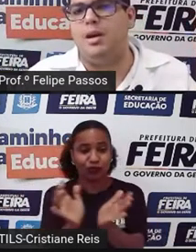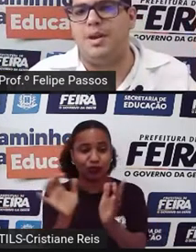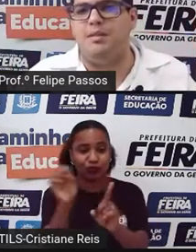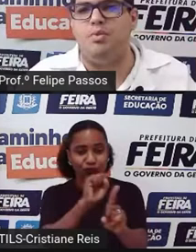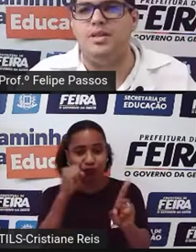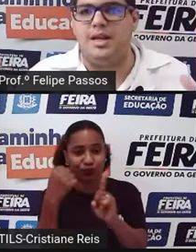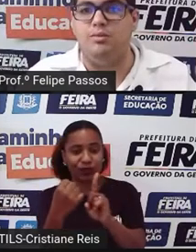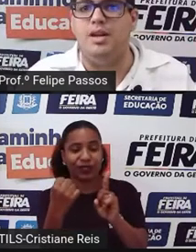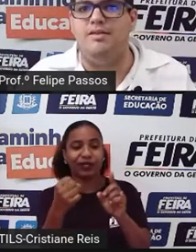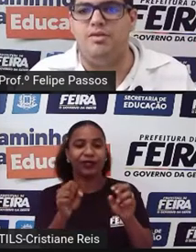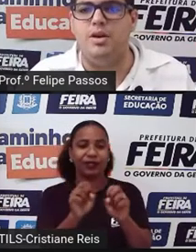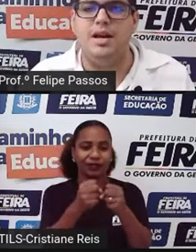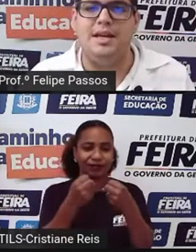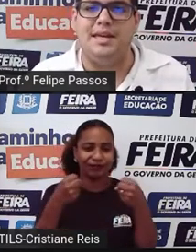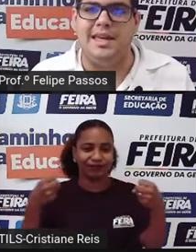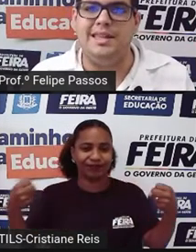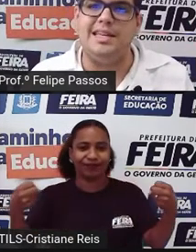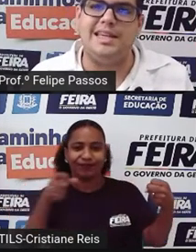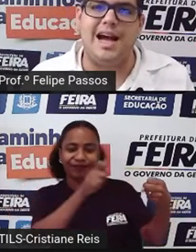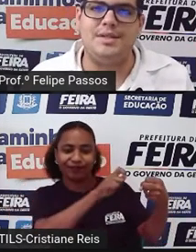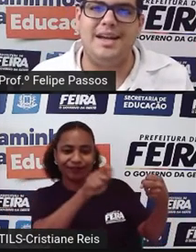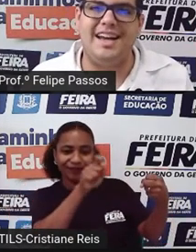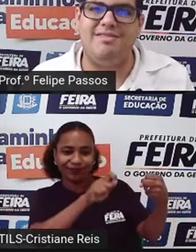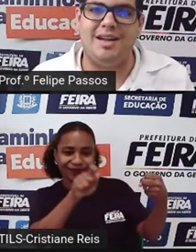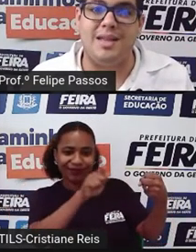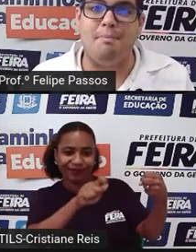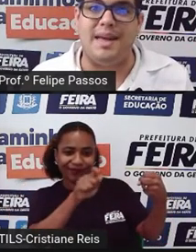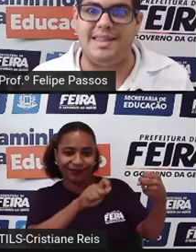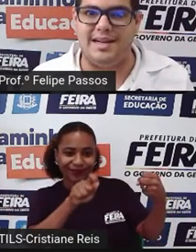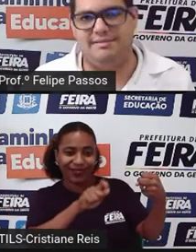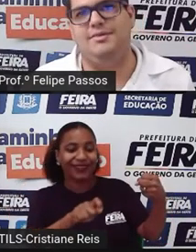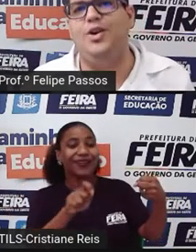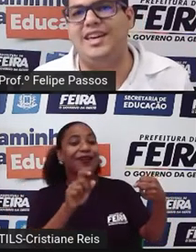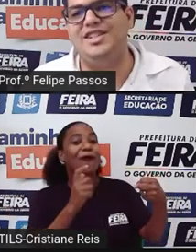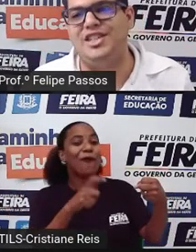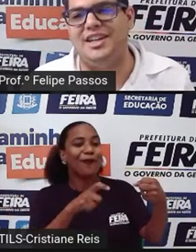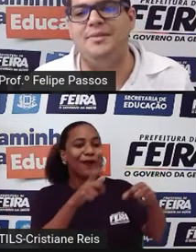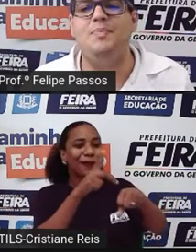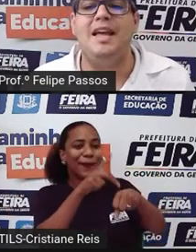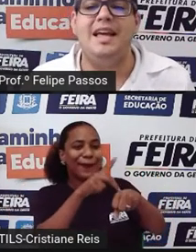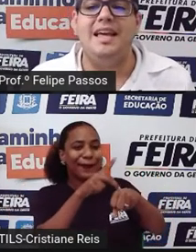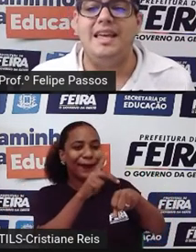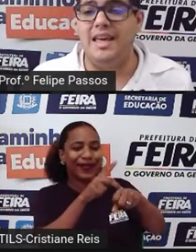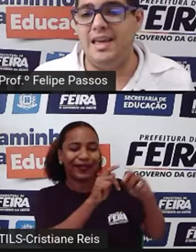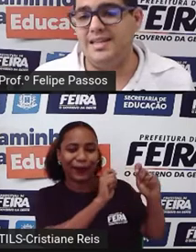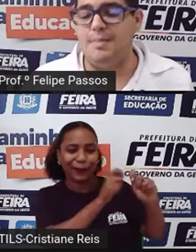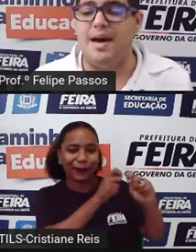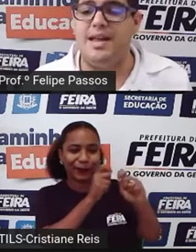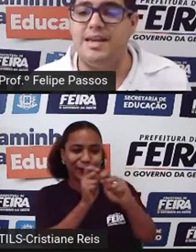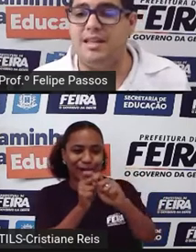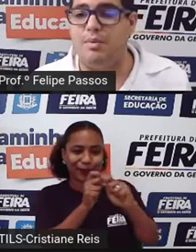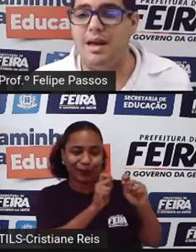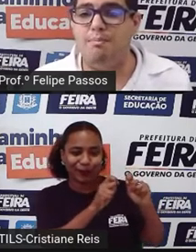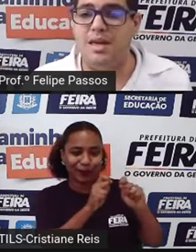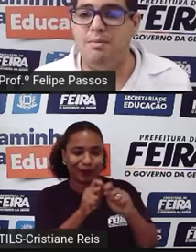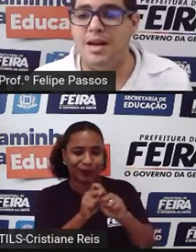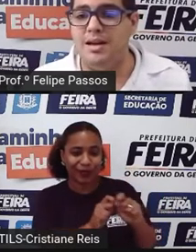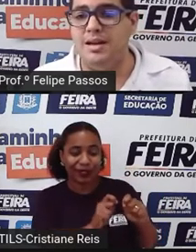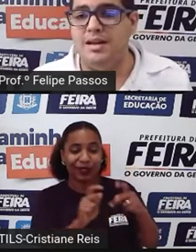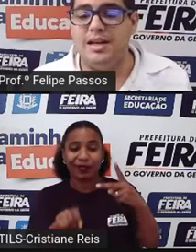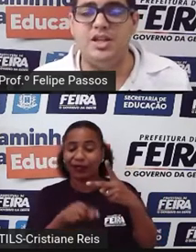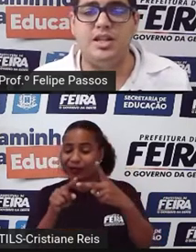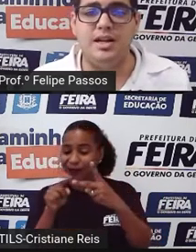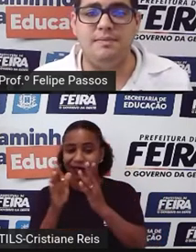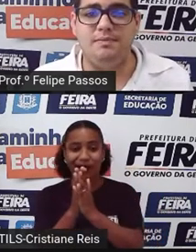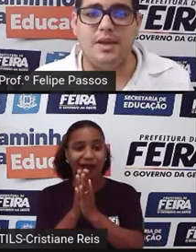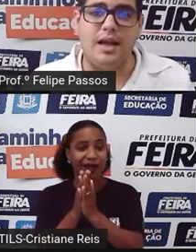história para depois, né? Um livro. Que, nesse caso, era gravado na pedra. Olha, que estranho. E separei aqui também a Bíblia